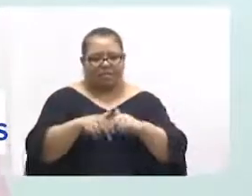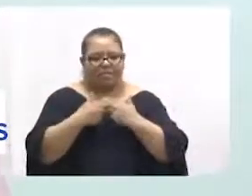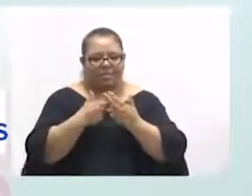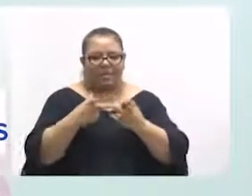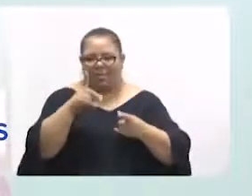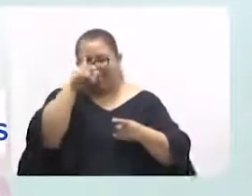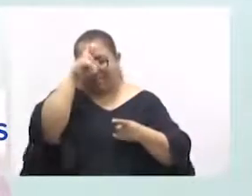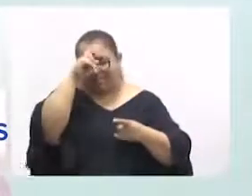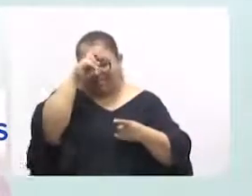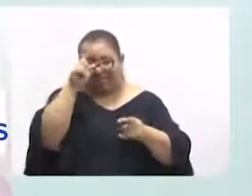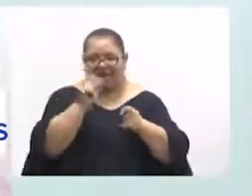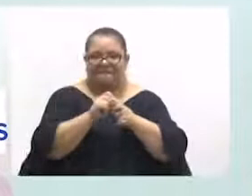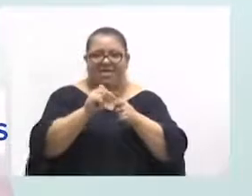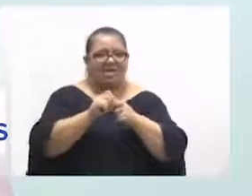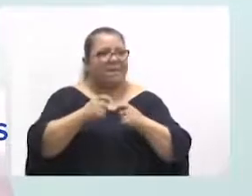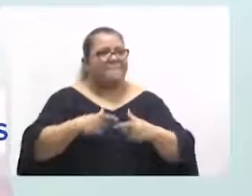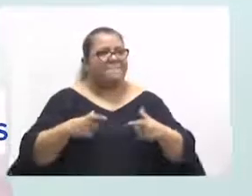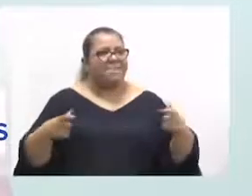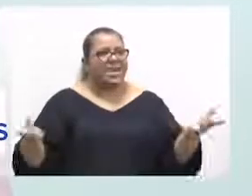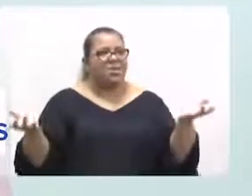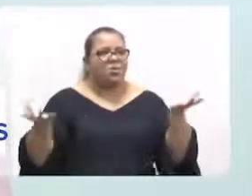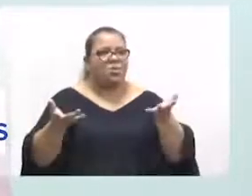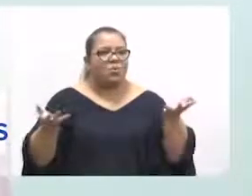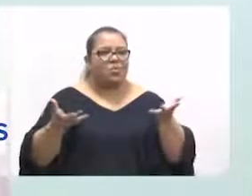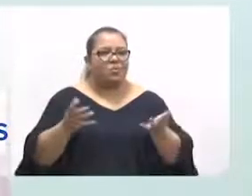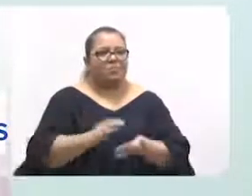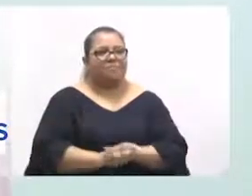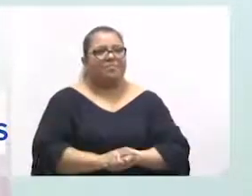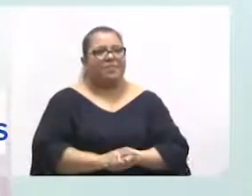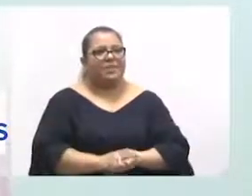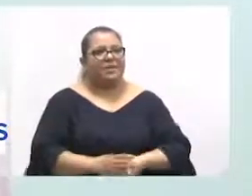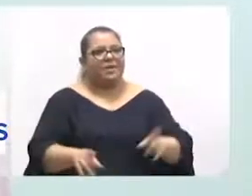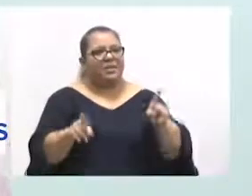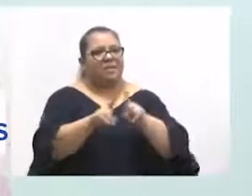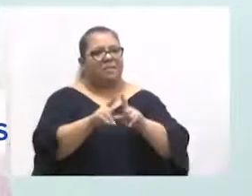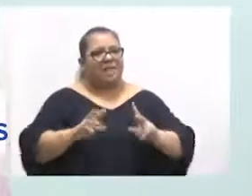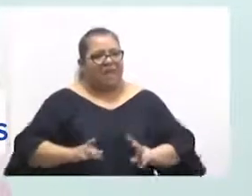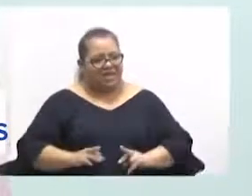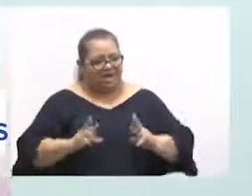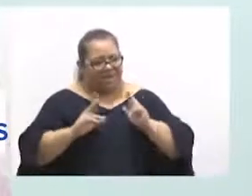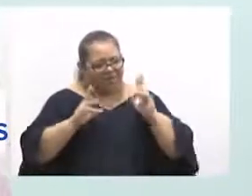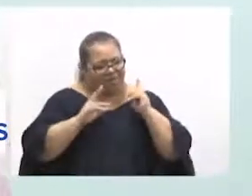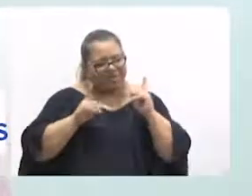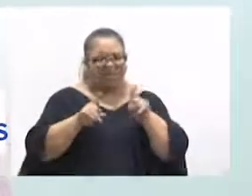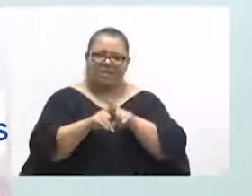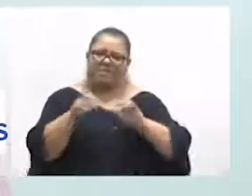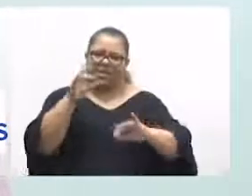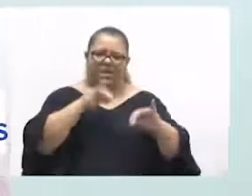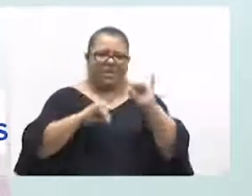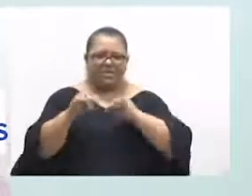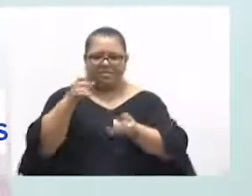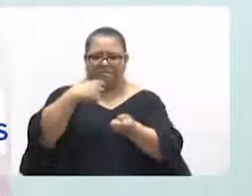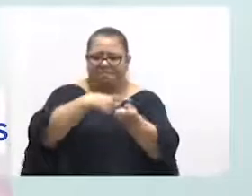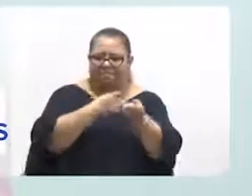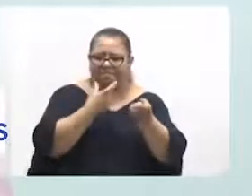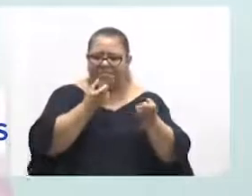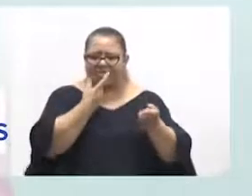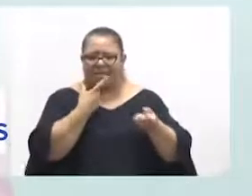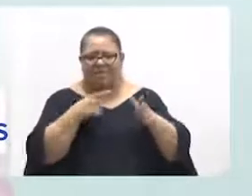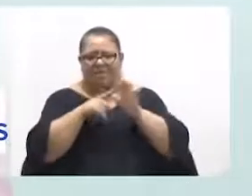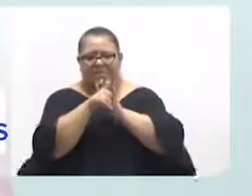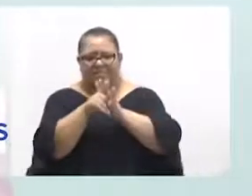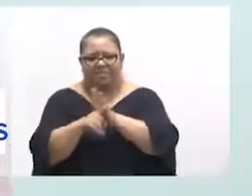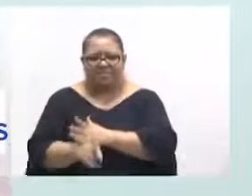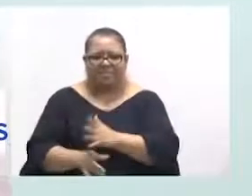hospital, para fazer mais do que a gente faz hoje. Capacidade de cirurgia, capacidade de quimioterapia, de atendimento, de exames de